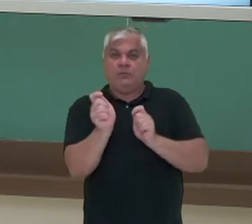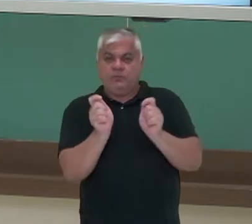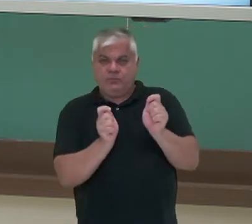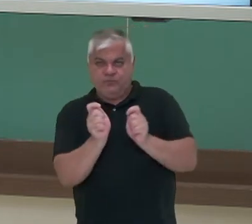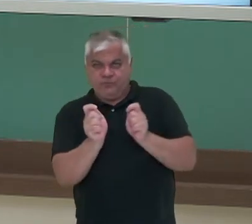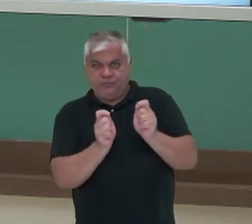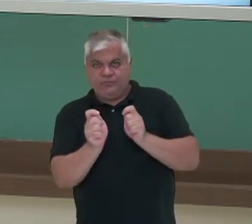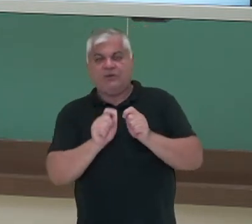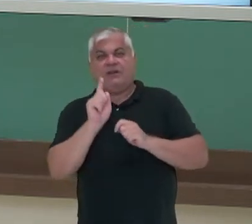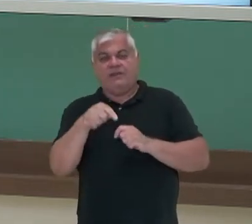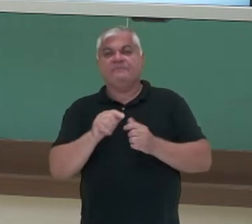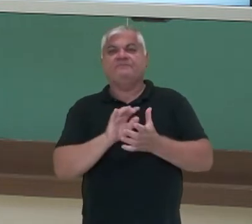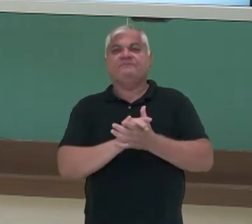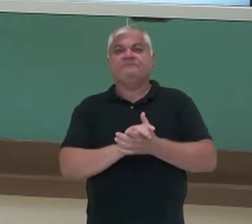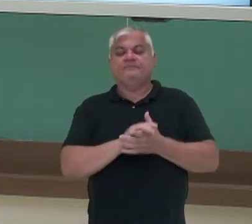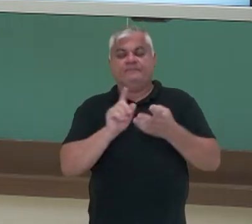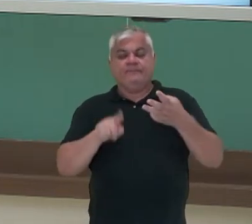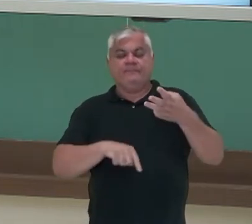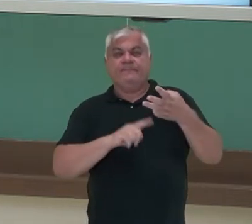então uma disfunção.